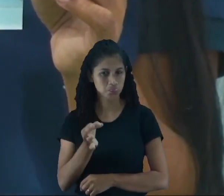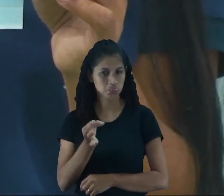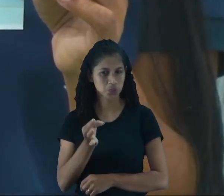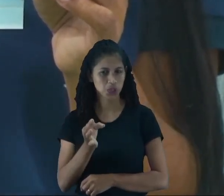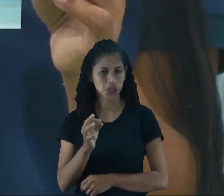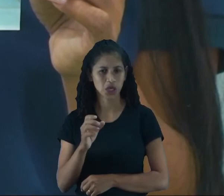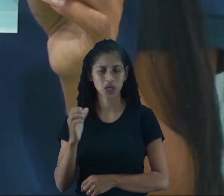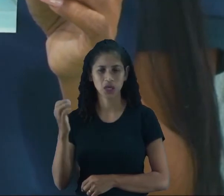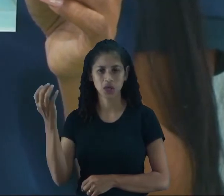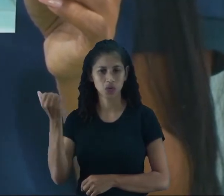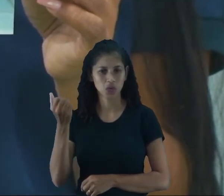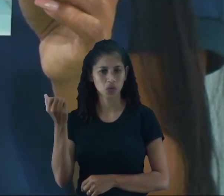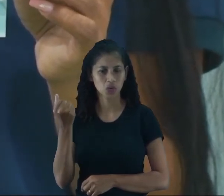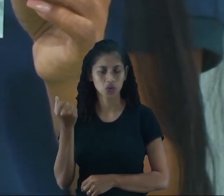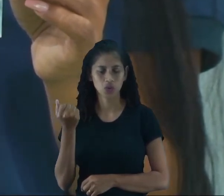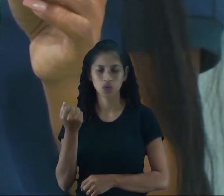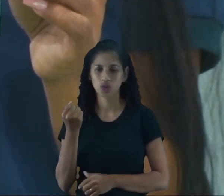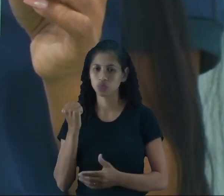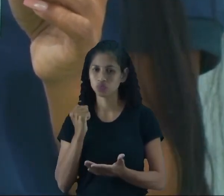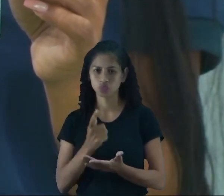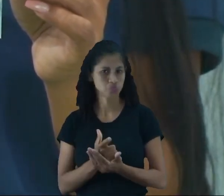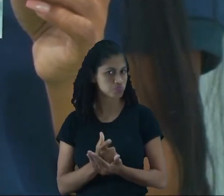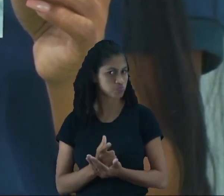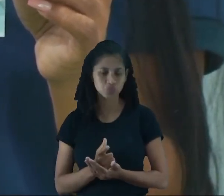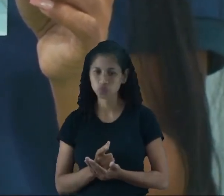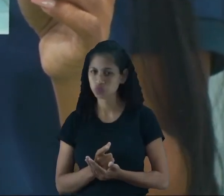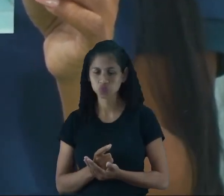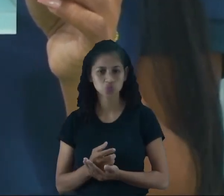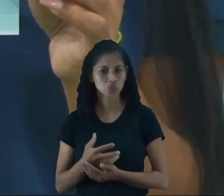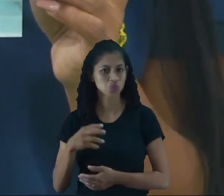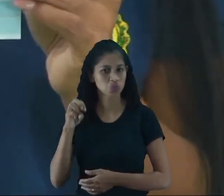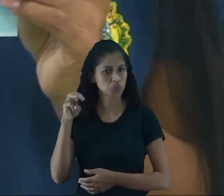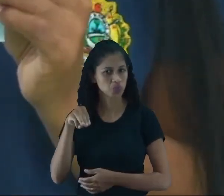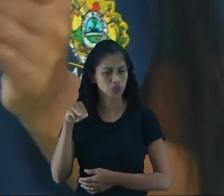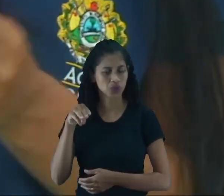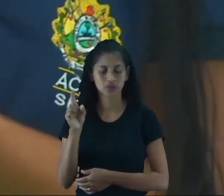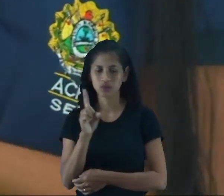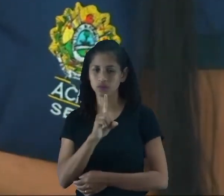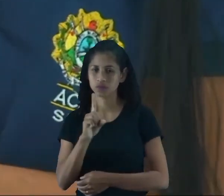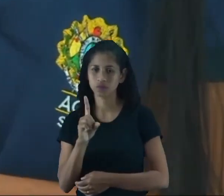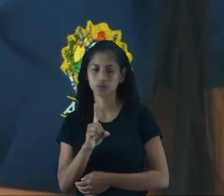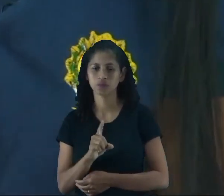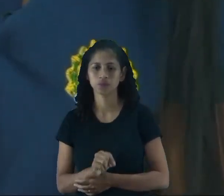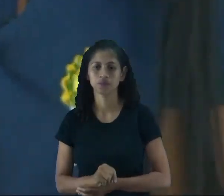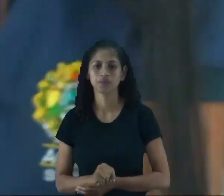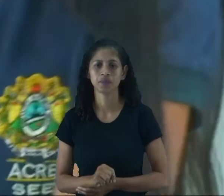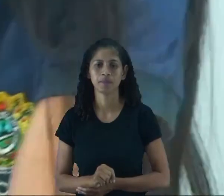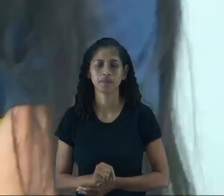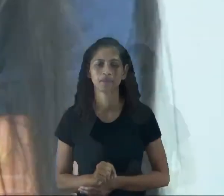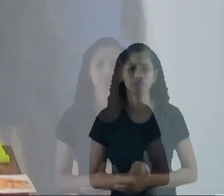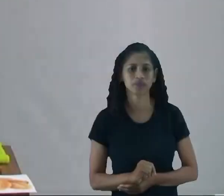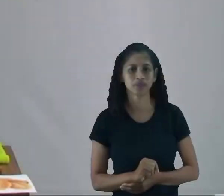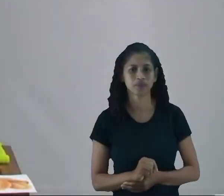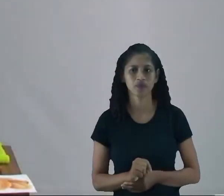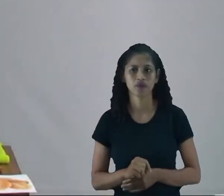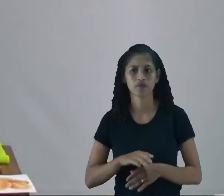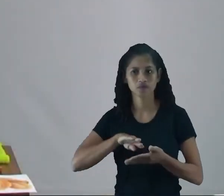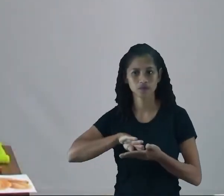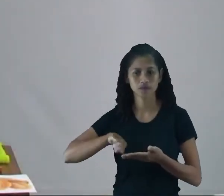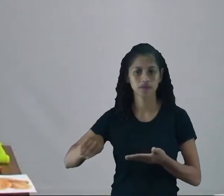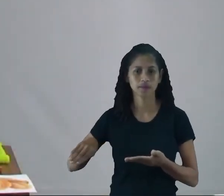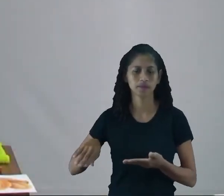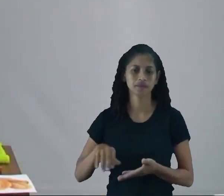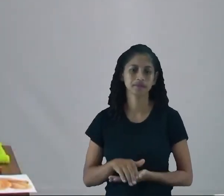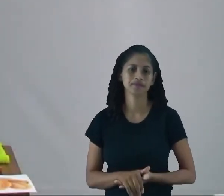metro, né? Como eu falei, um litro de leite, então a gente compra por litro. Então eu vou separar